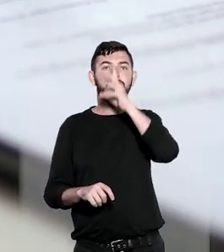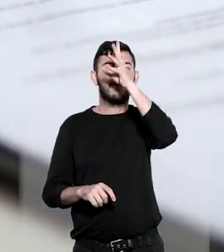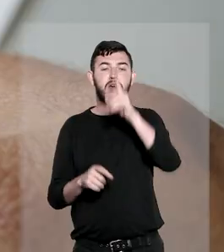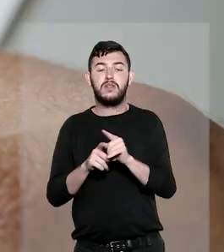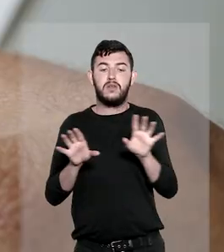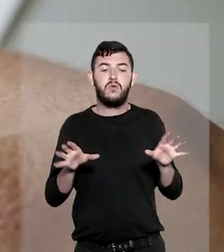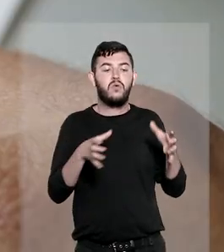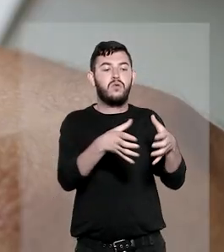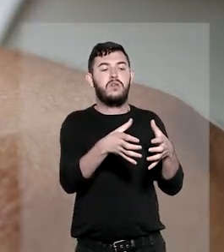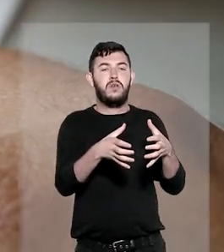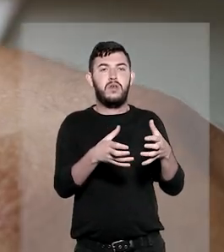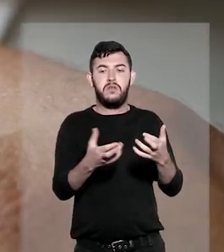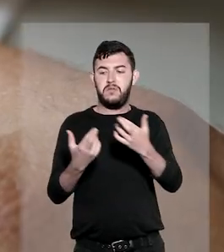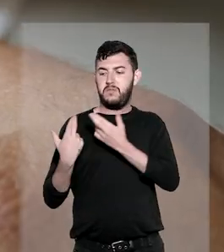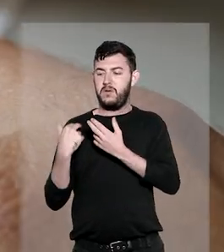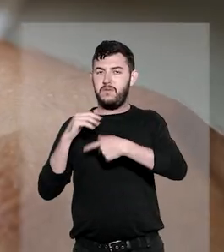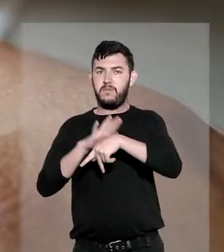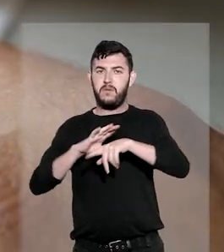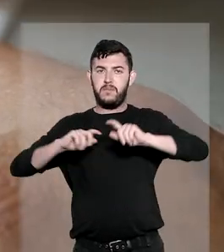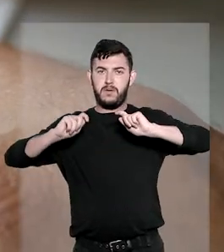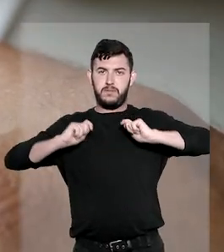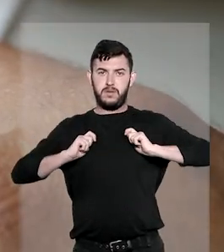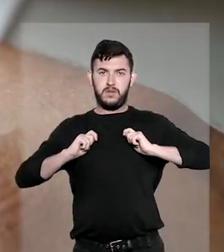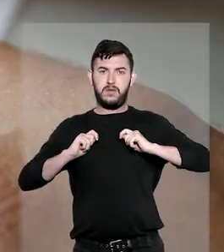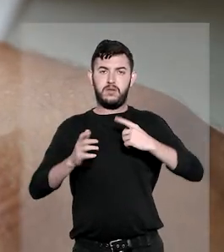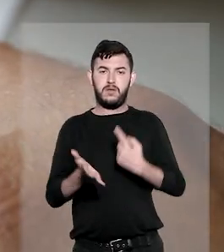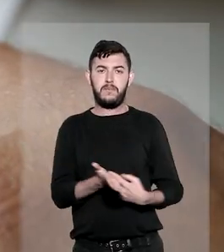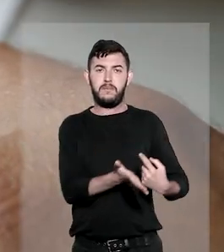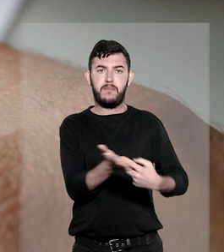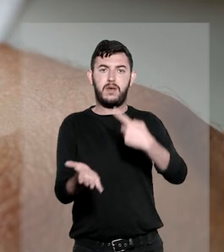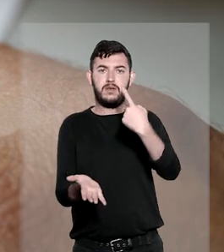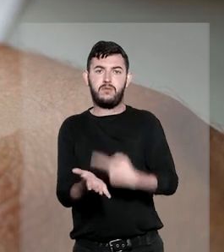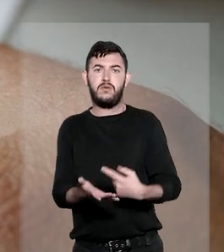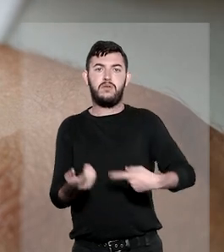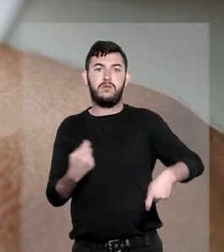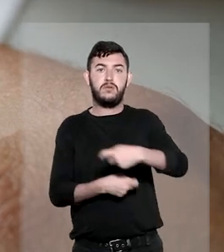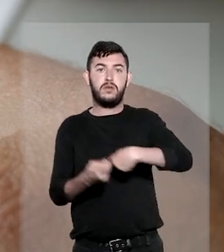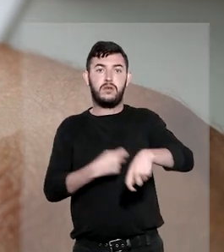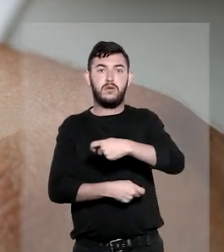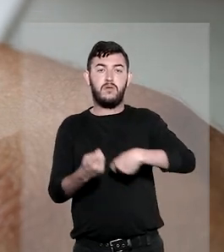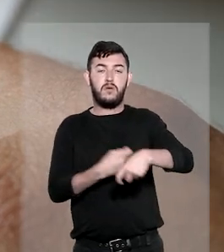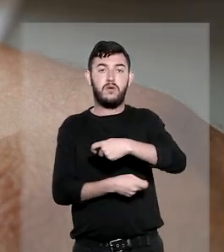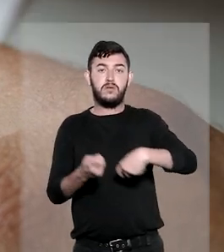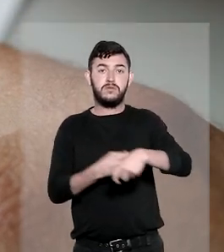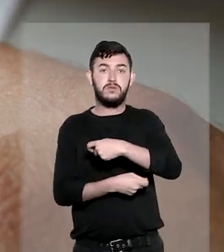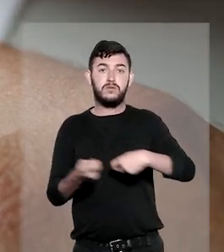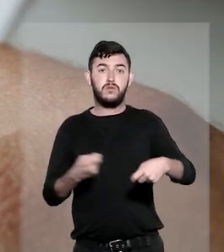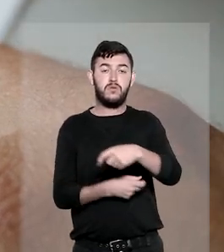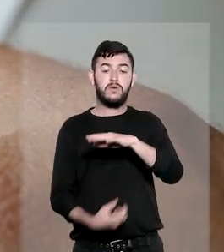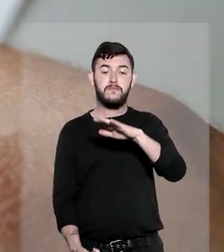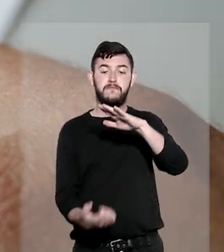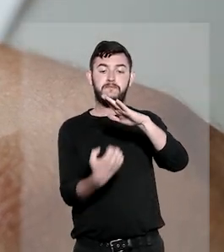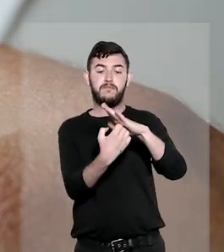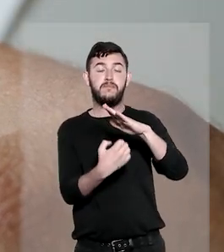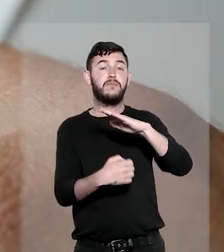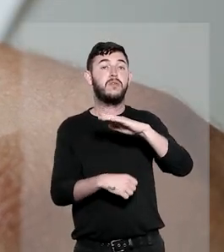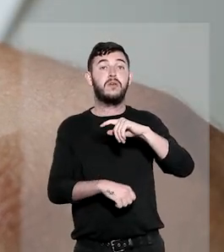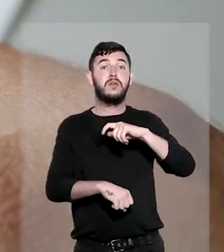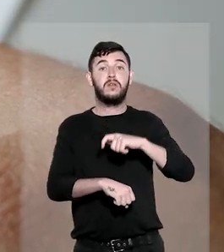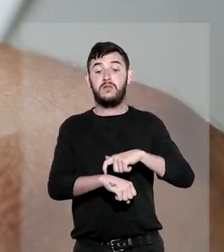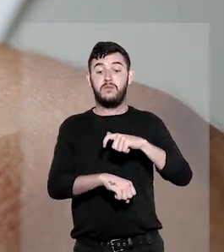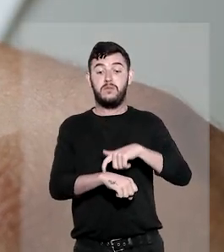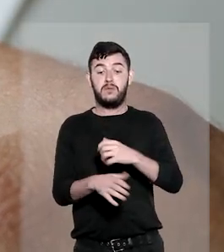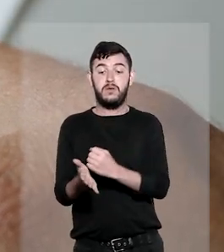coletividade teria o dever de abstenção da pactuação de negócios jurídicos com prestadores de serviço no